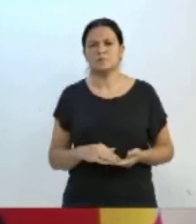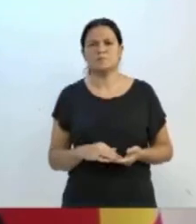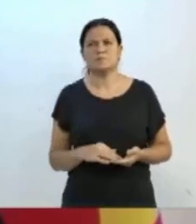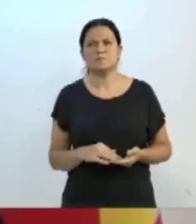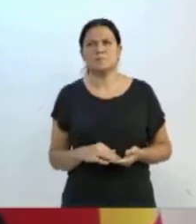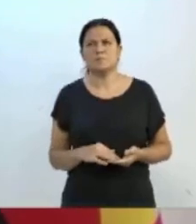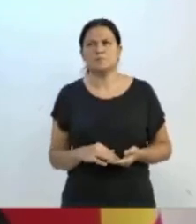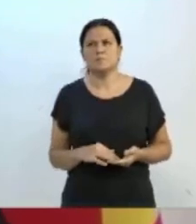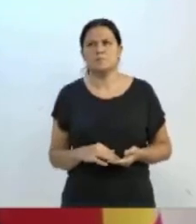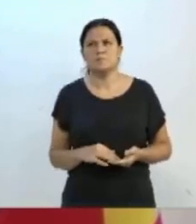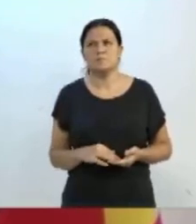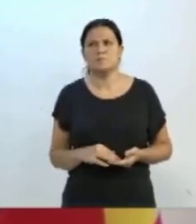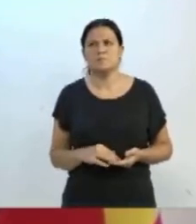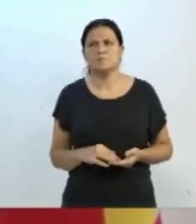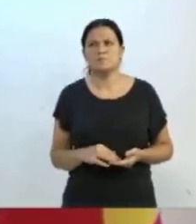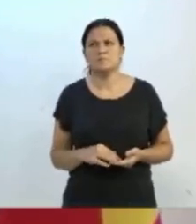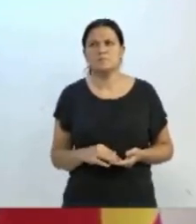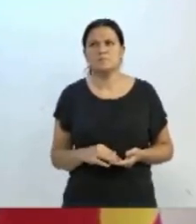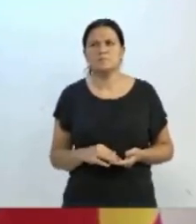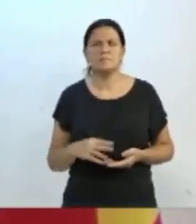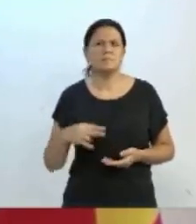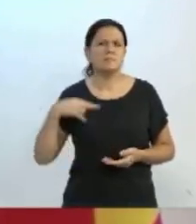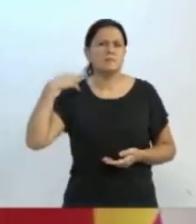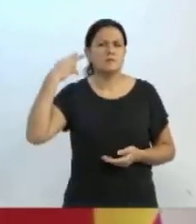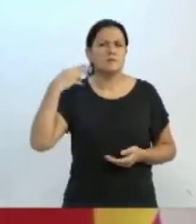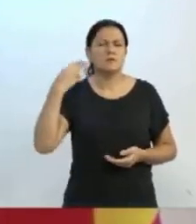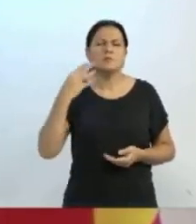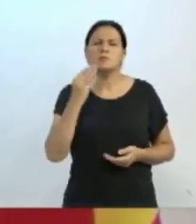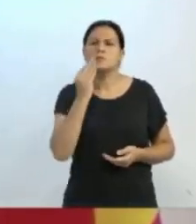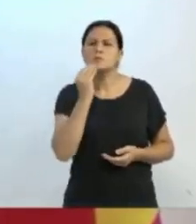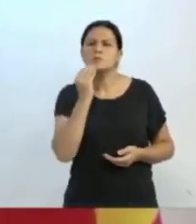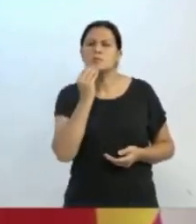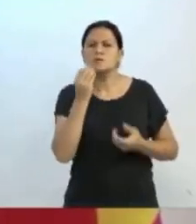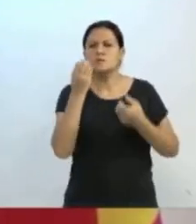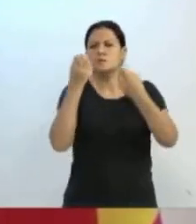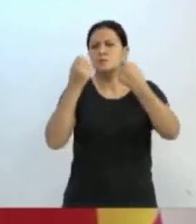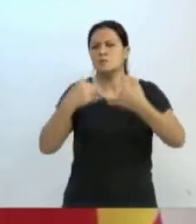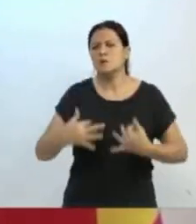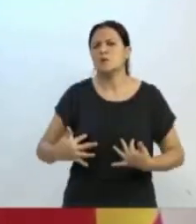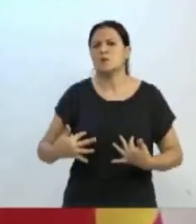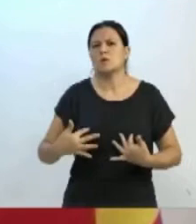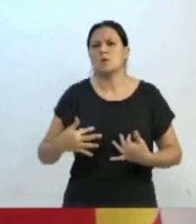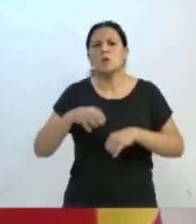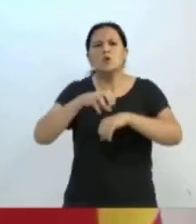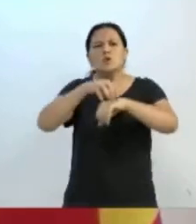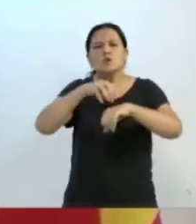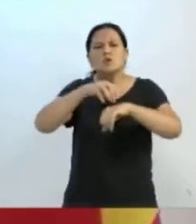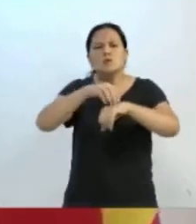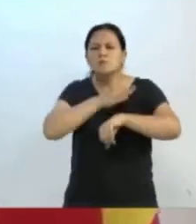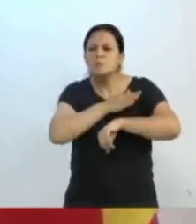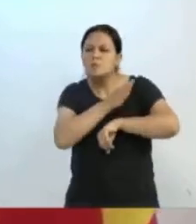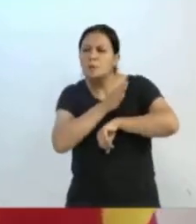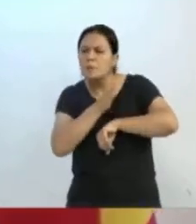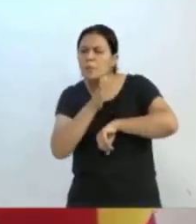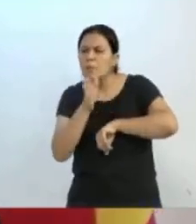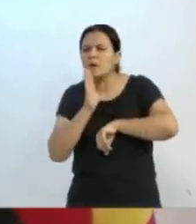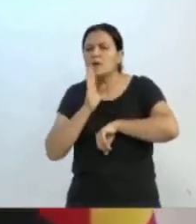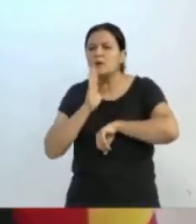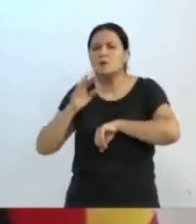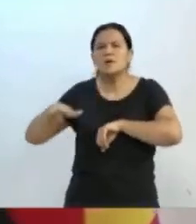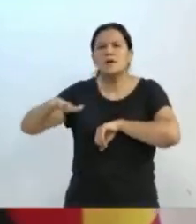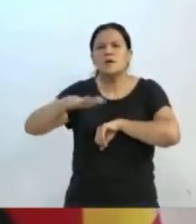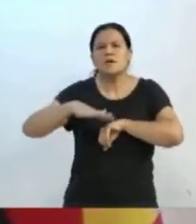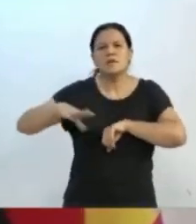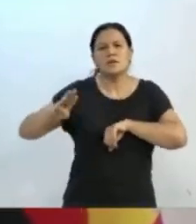O vereador Bruno Cunha falou a respeito do tour da cidade de Blumenau. Eu